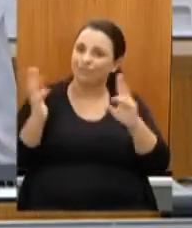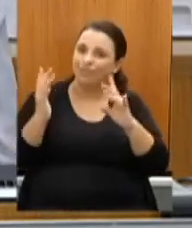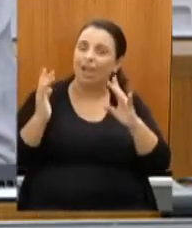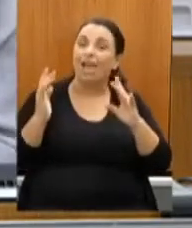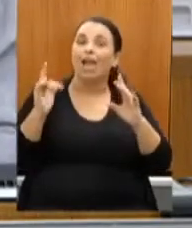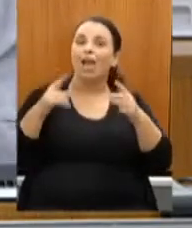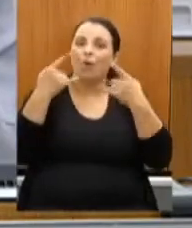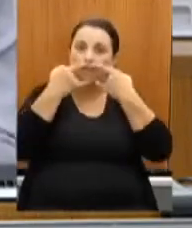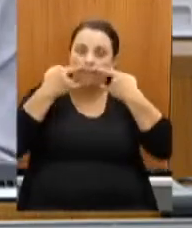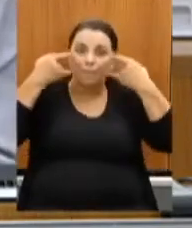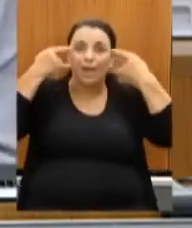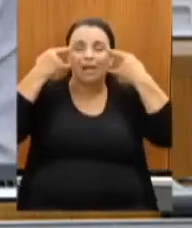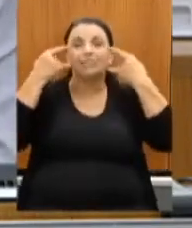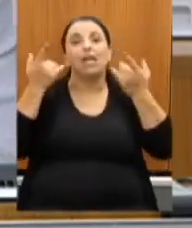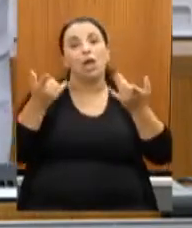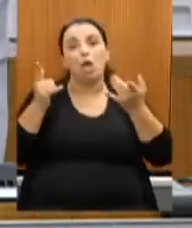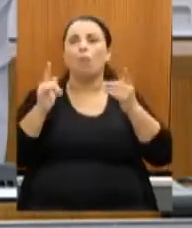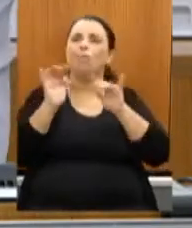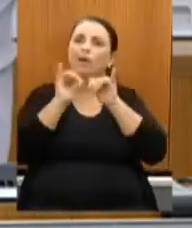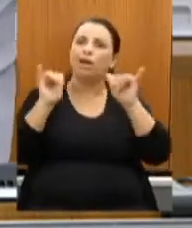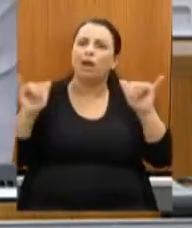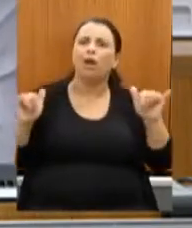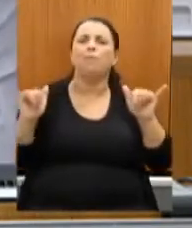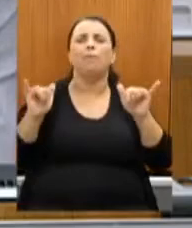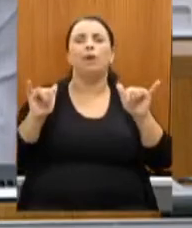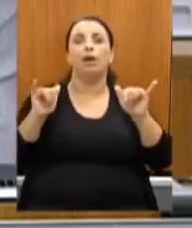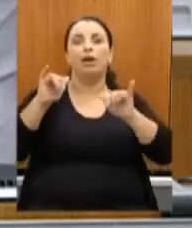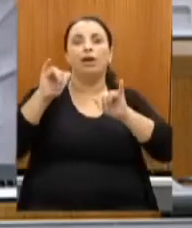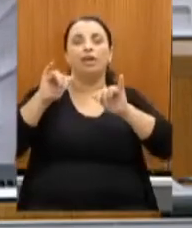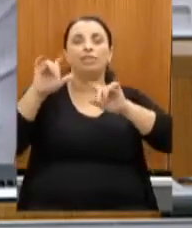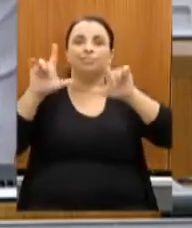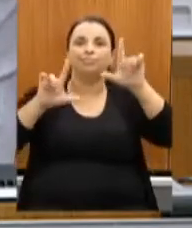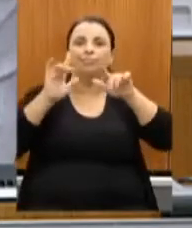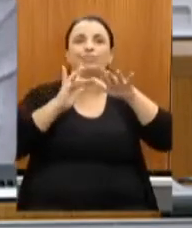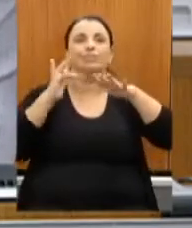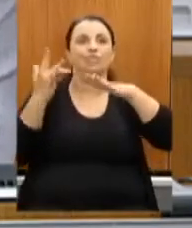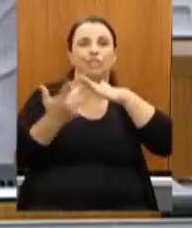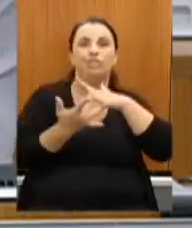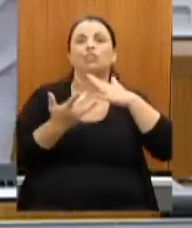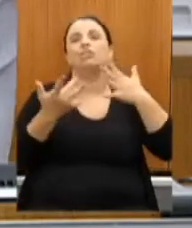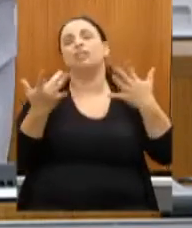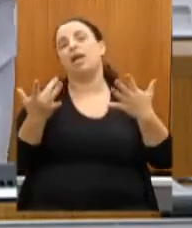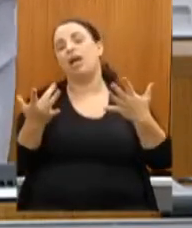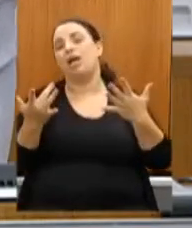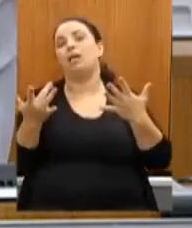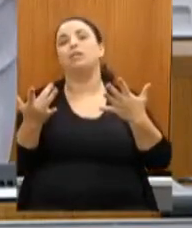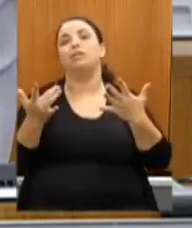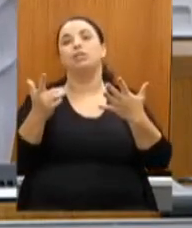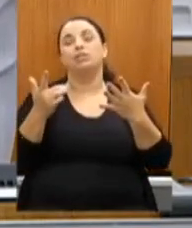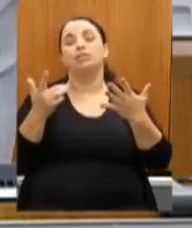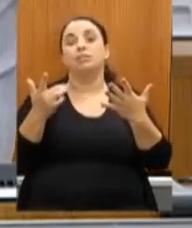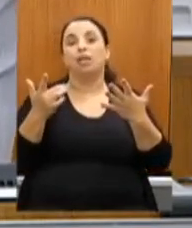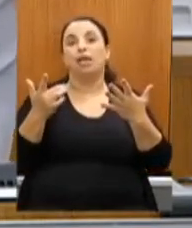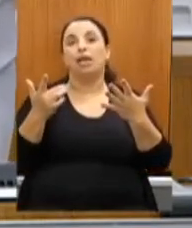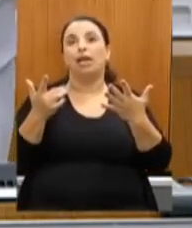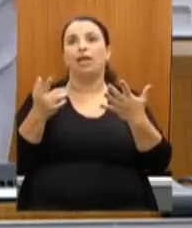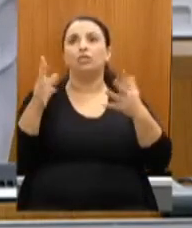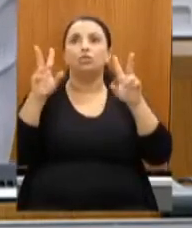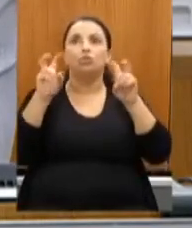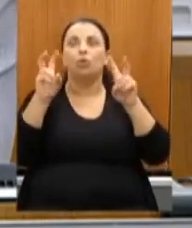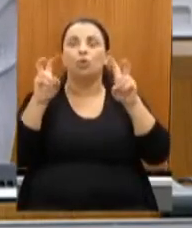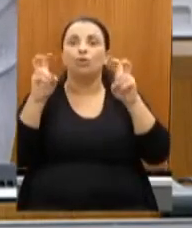redes sociais e veiculada também na televisão e nos jornais sobre os 300 anos de mina e sobre a